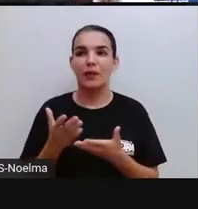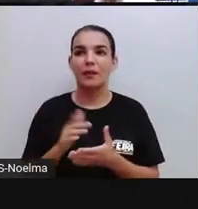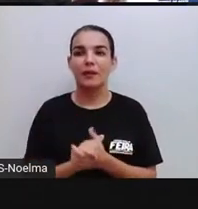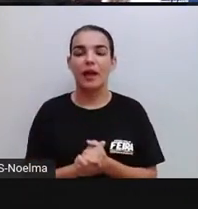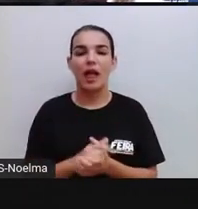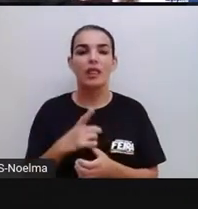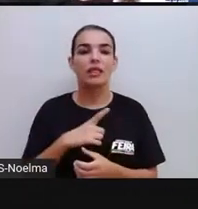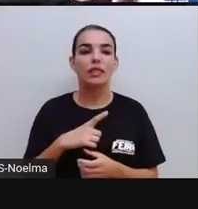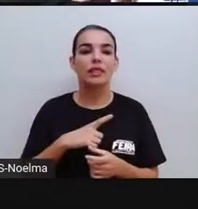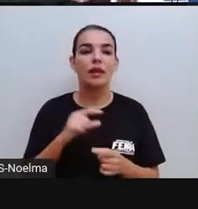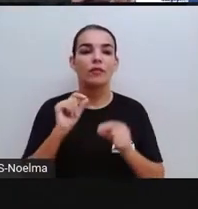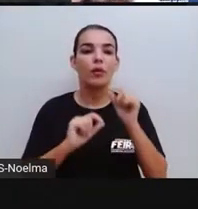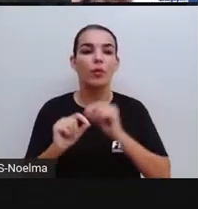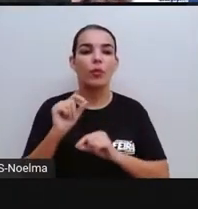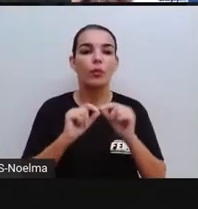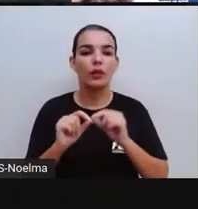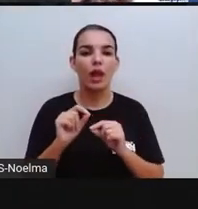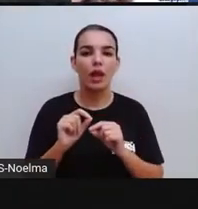pane,